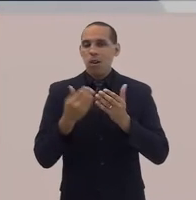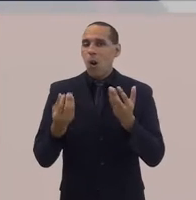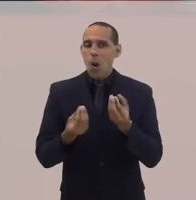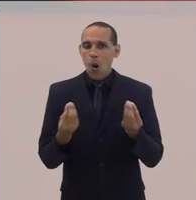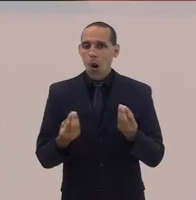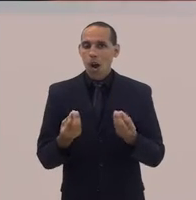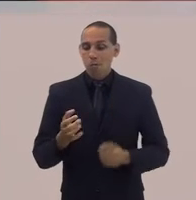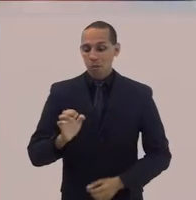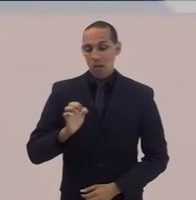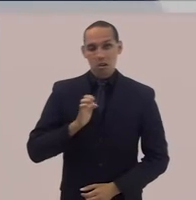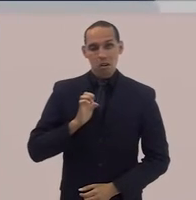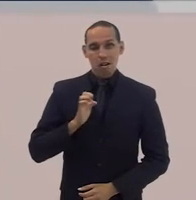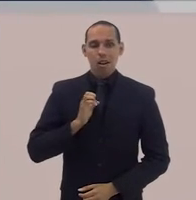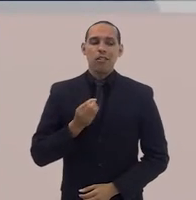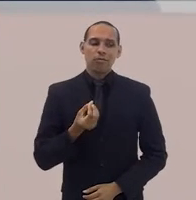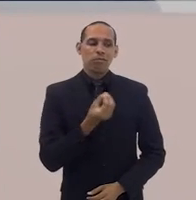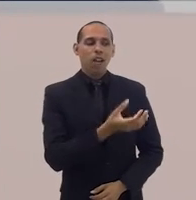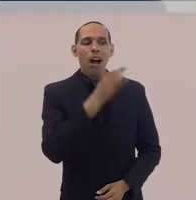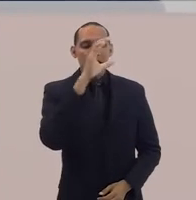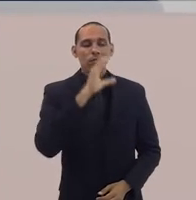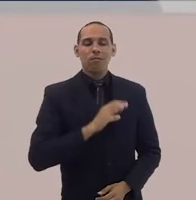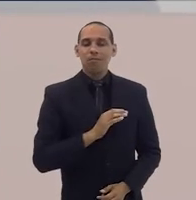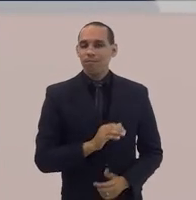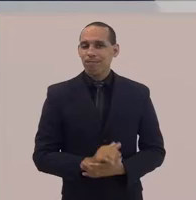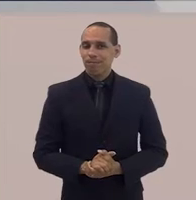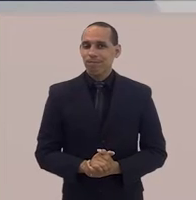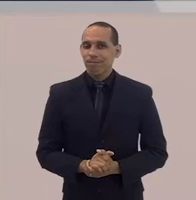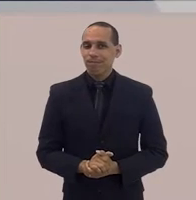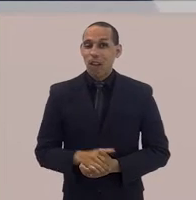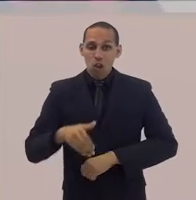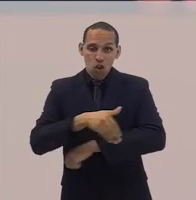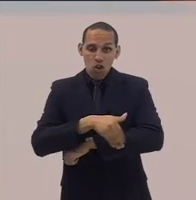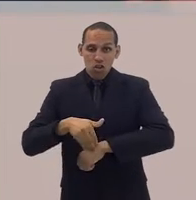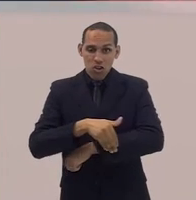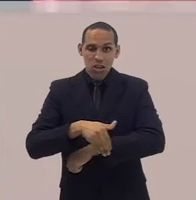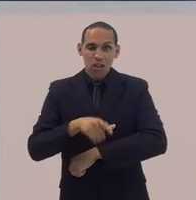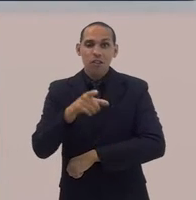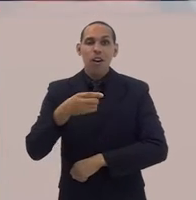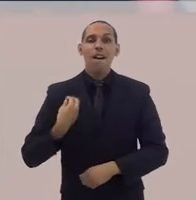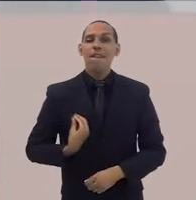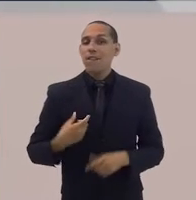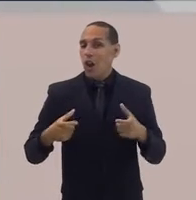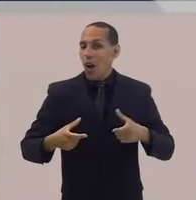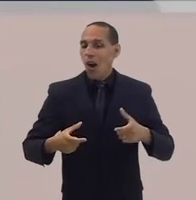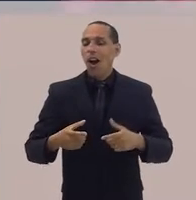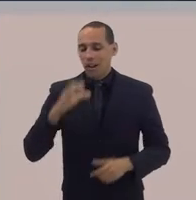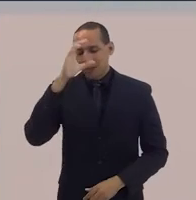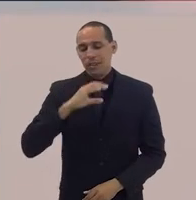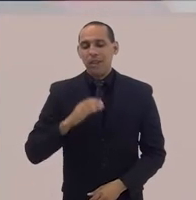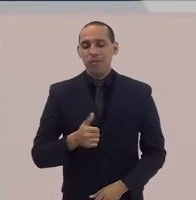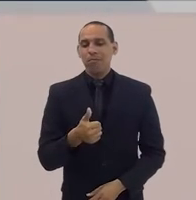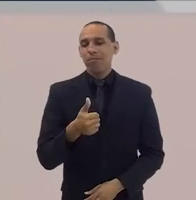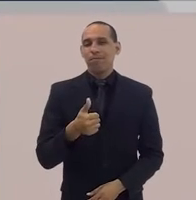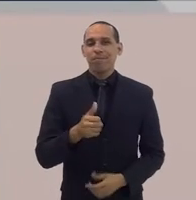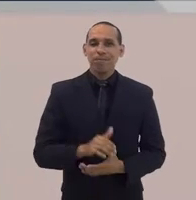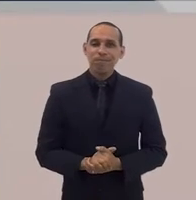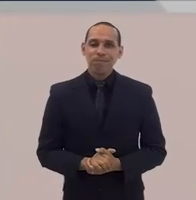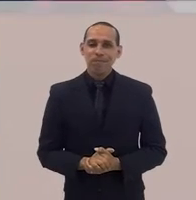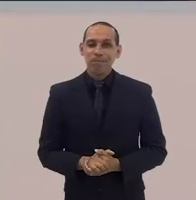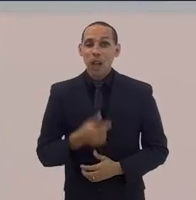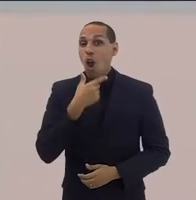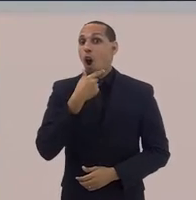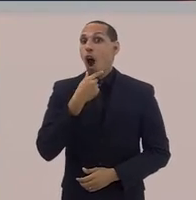riqueza confere cidadania. Endereço, qual o teu CEP? Confere cidadania.